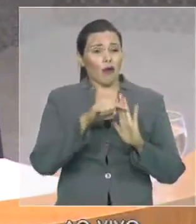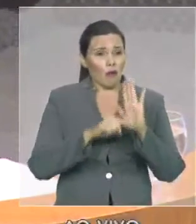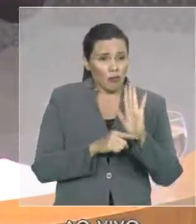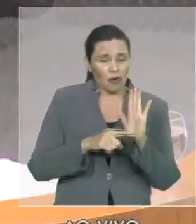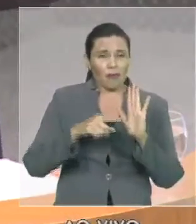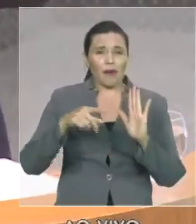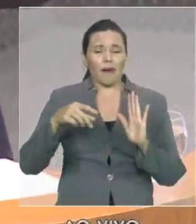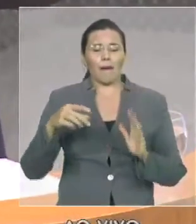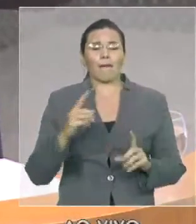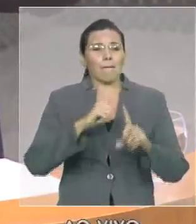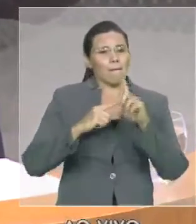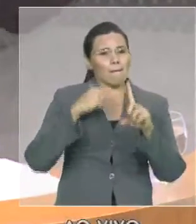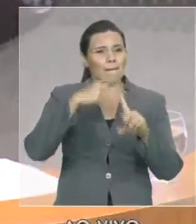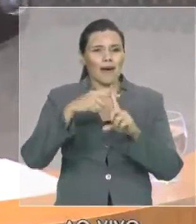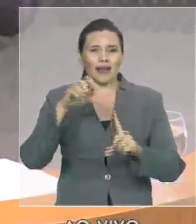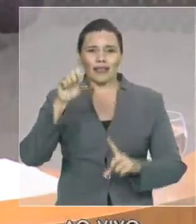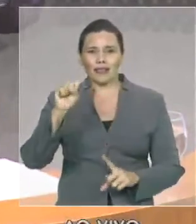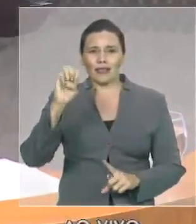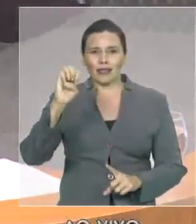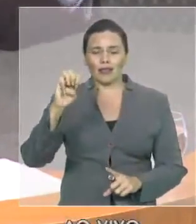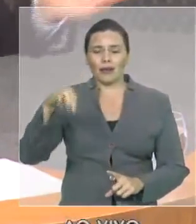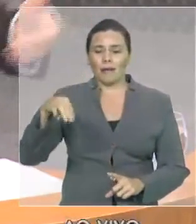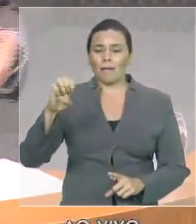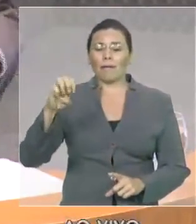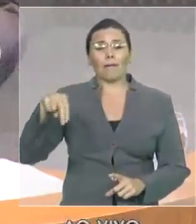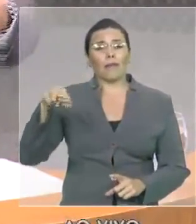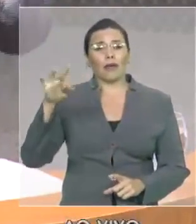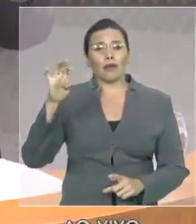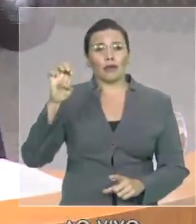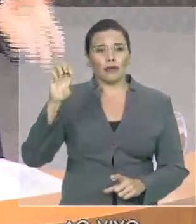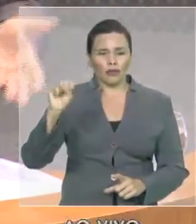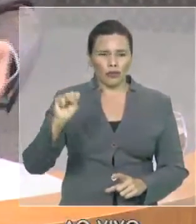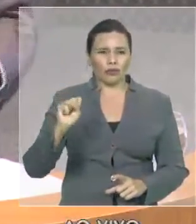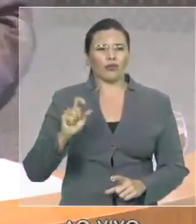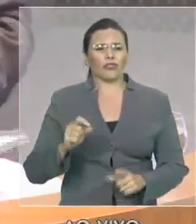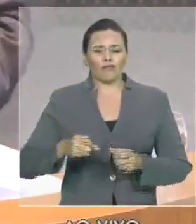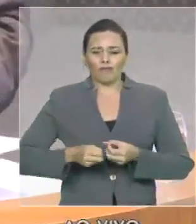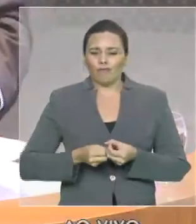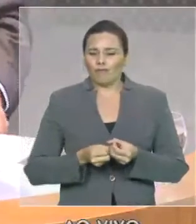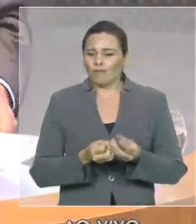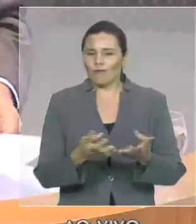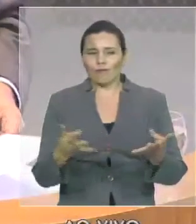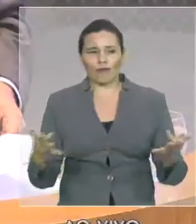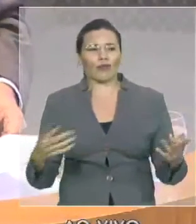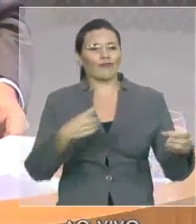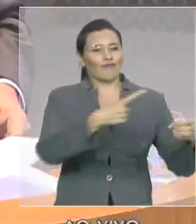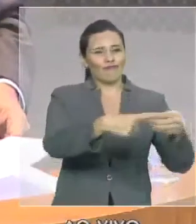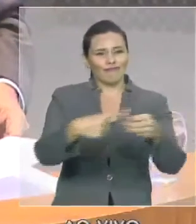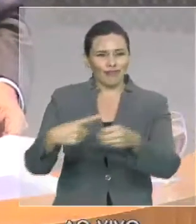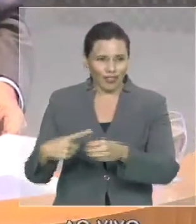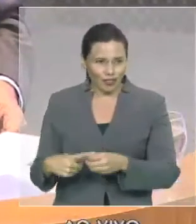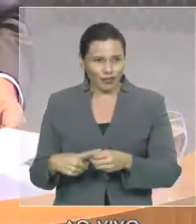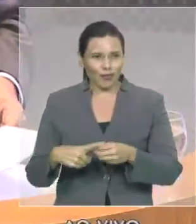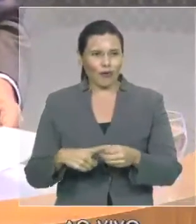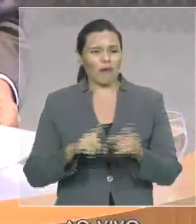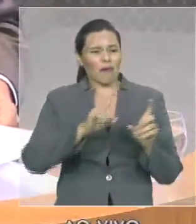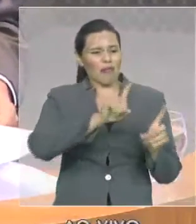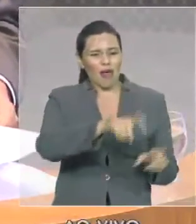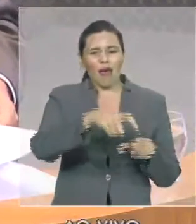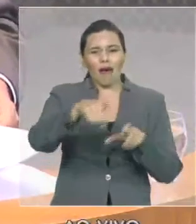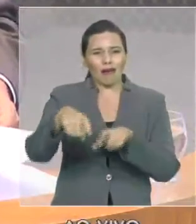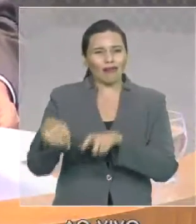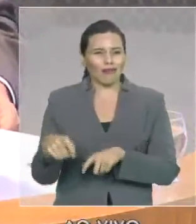sementes para todas as regiões todos os estados nós temos as atividades atinentes à agricultura familiar